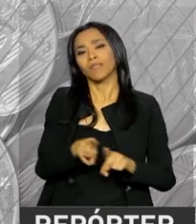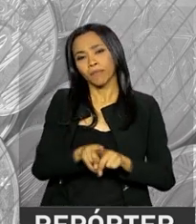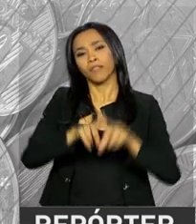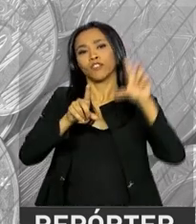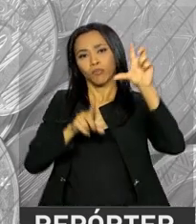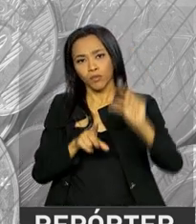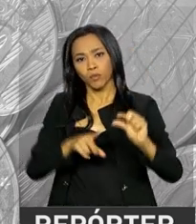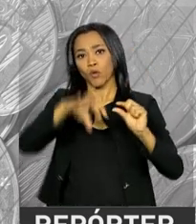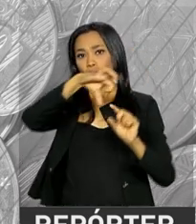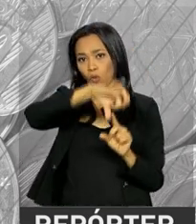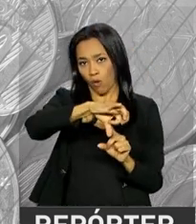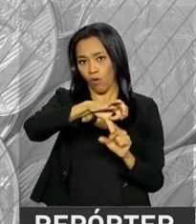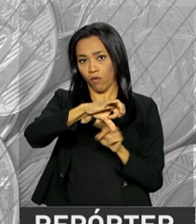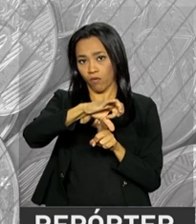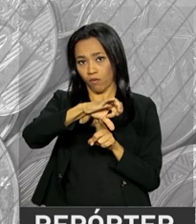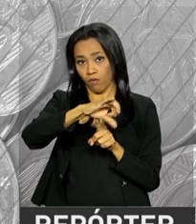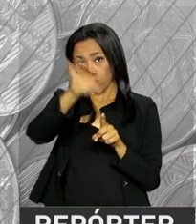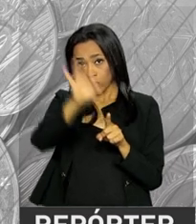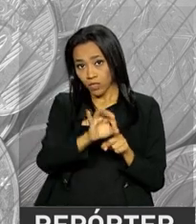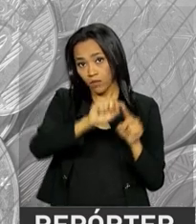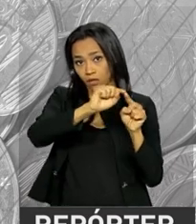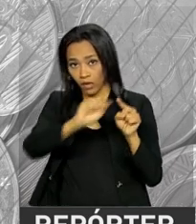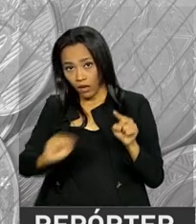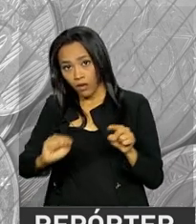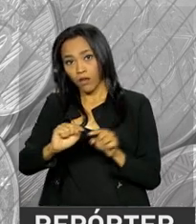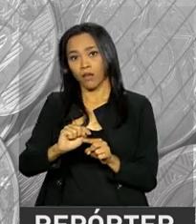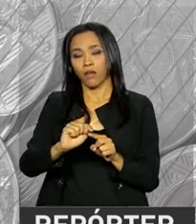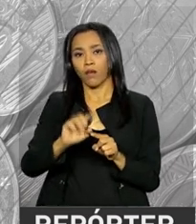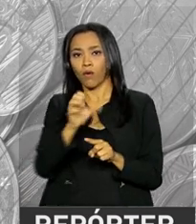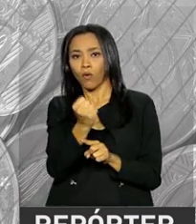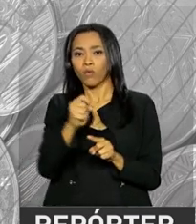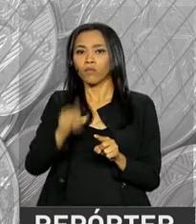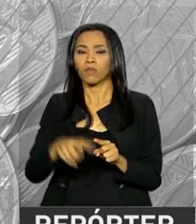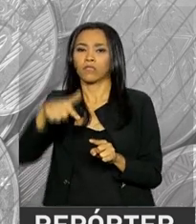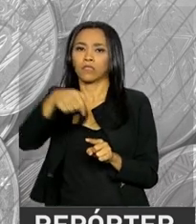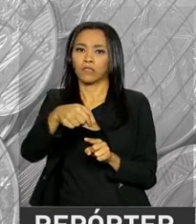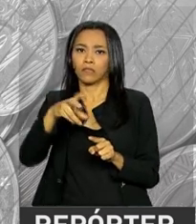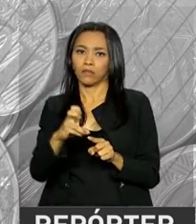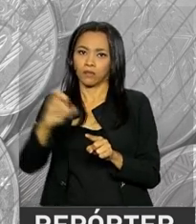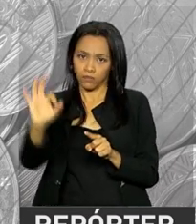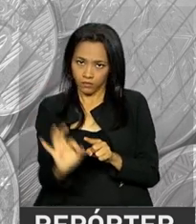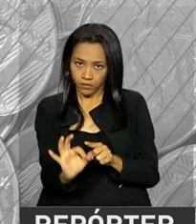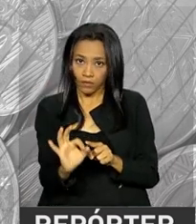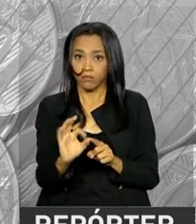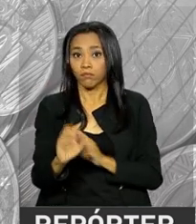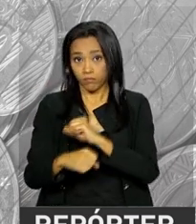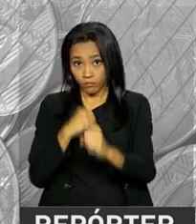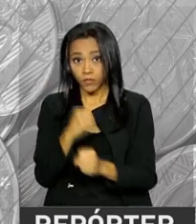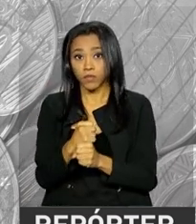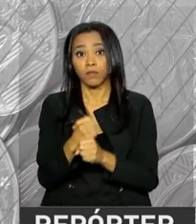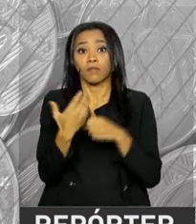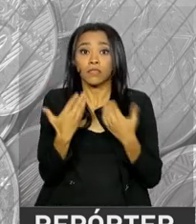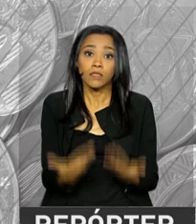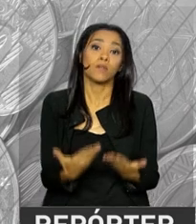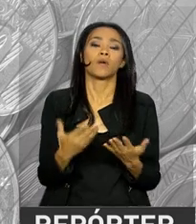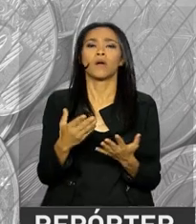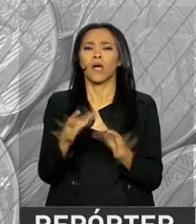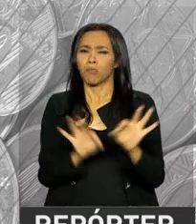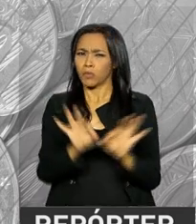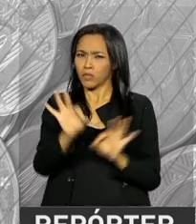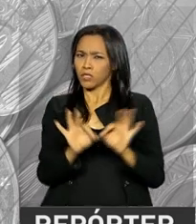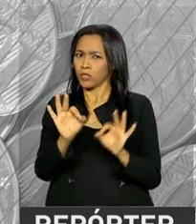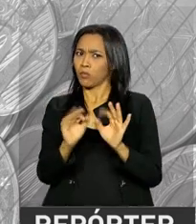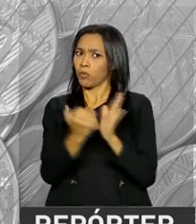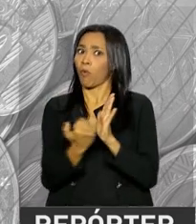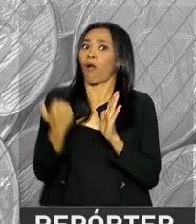passando de 9% para 8,75% ao ano. A projeção para o crescimento